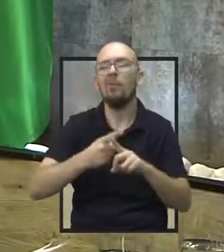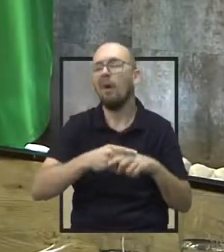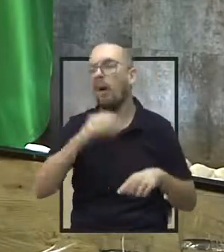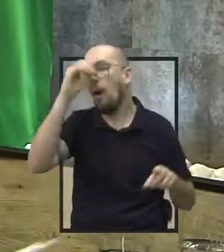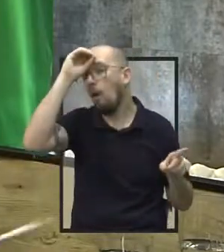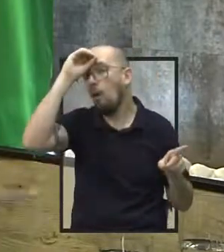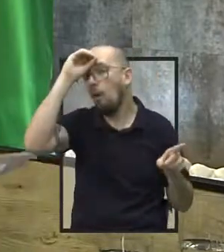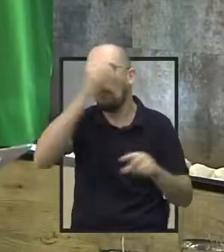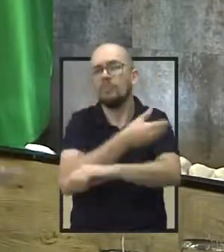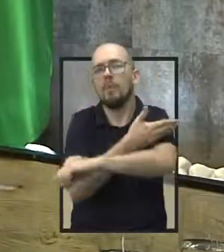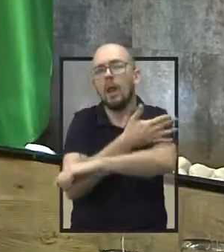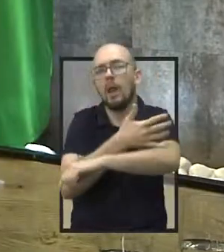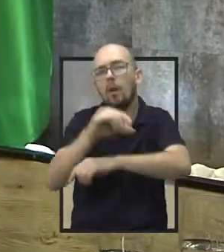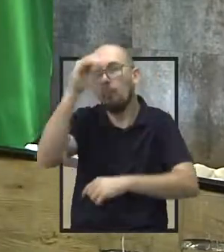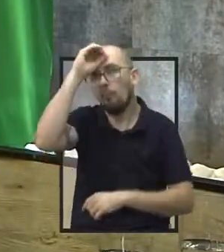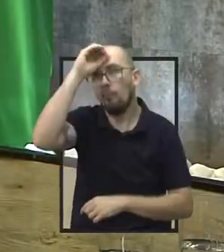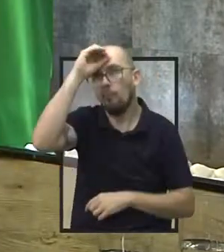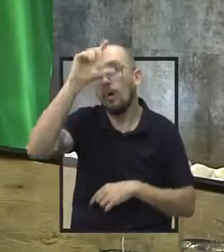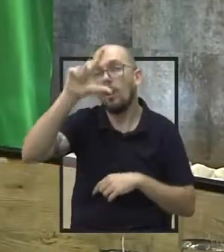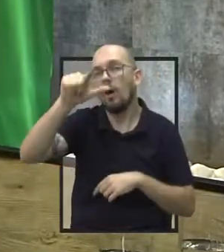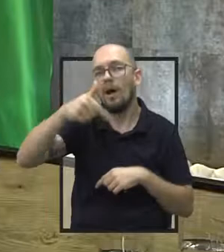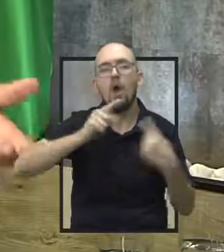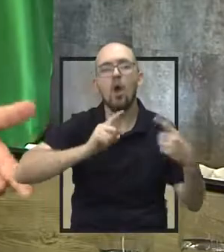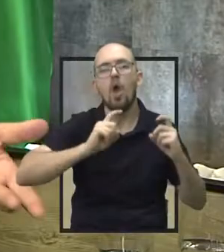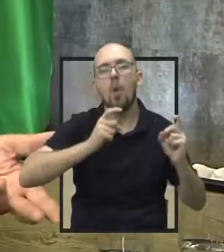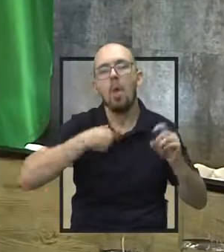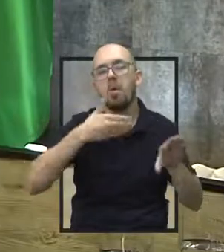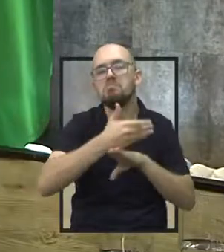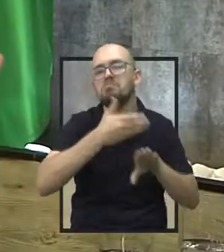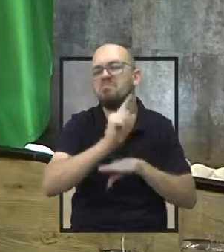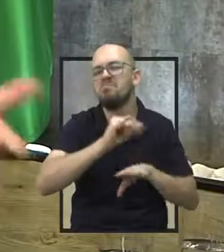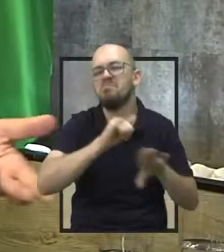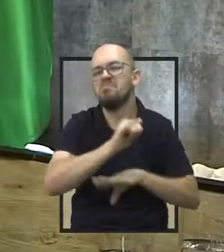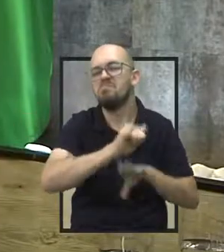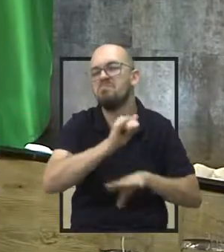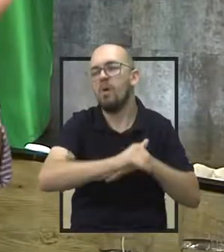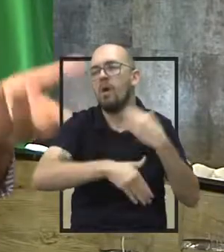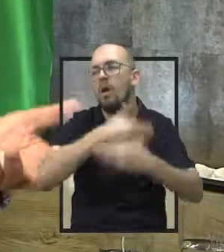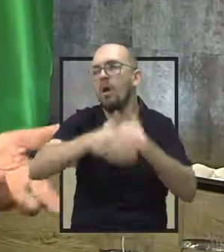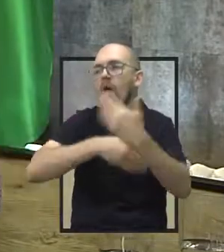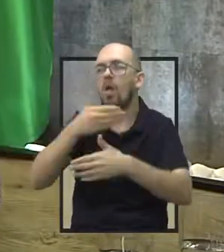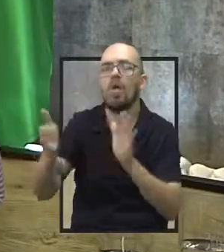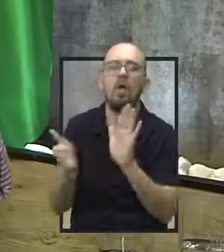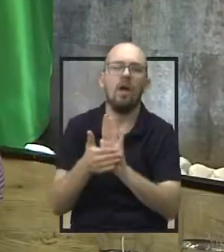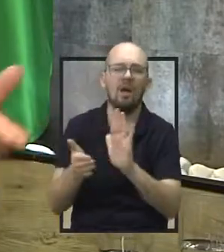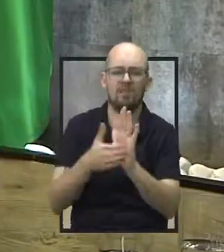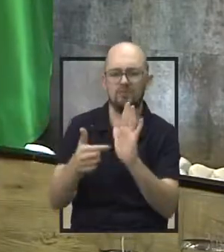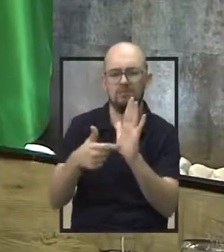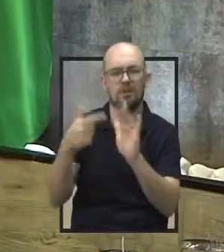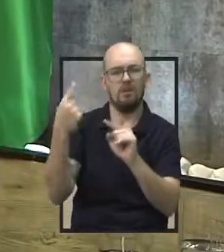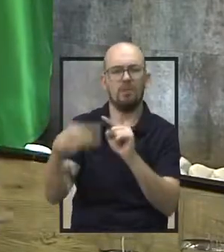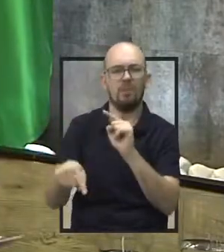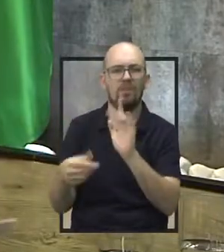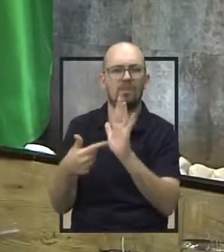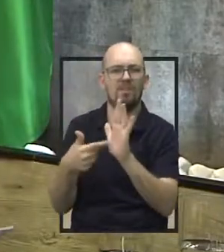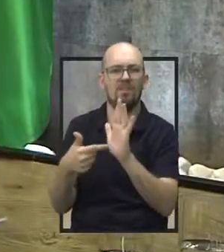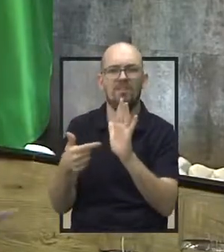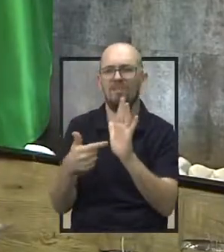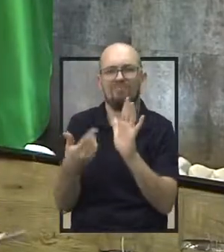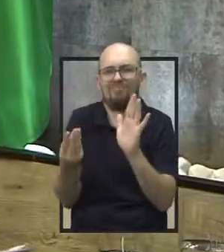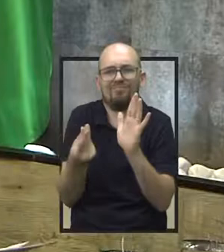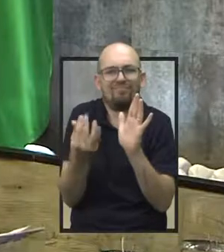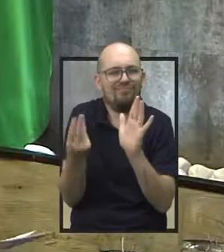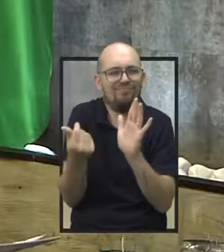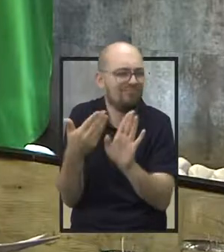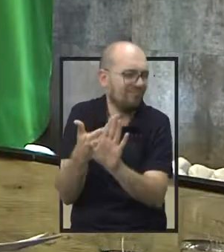hora de votar, é óbvio que eles têm o direito de apresentar emendas, mas como eu já disse, vai vir com umas emendas que a gente não sabe qual é o reflexo em